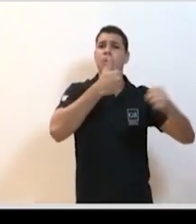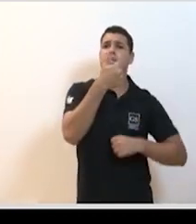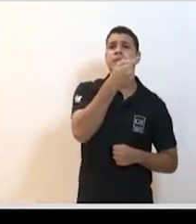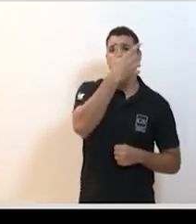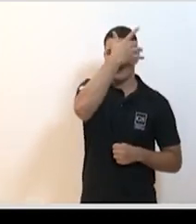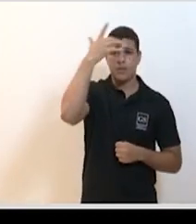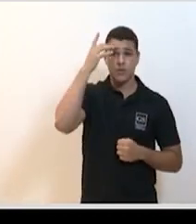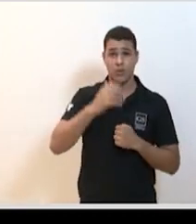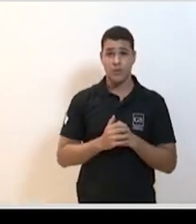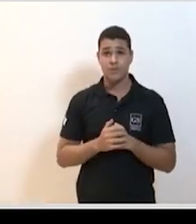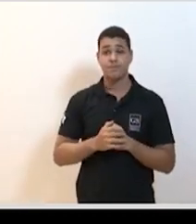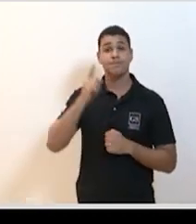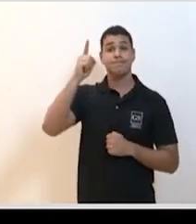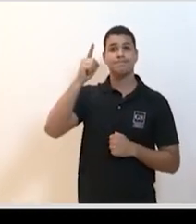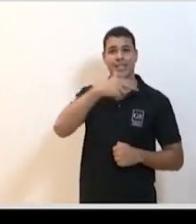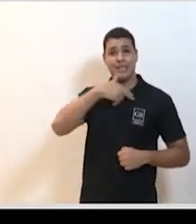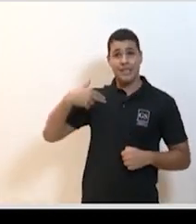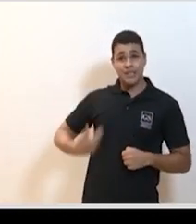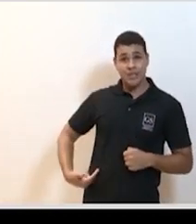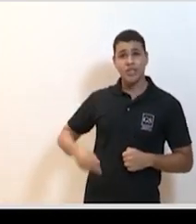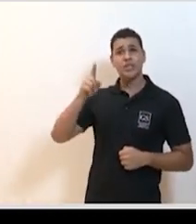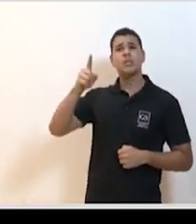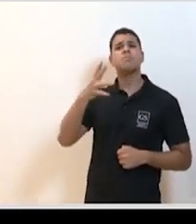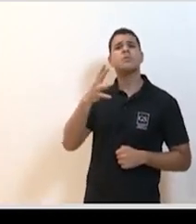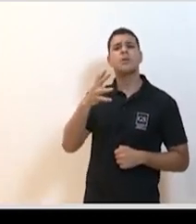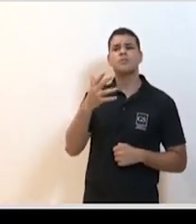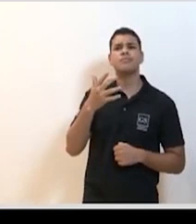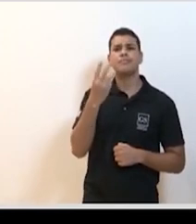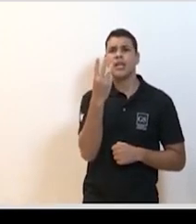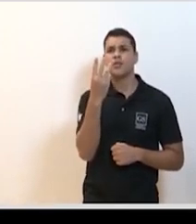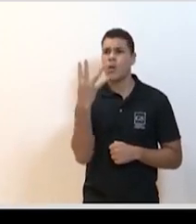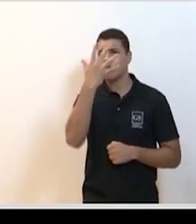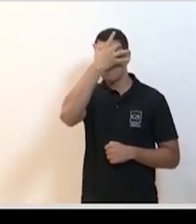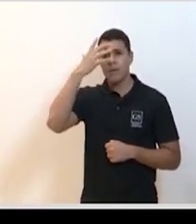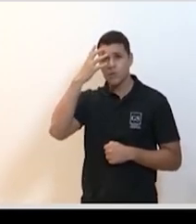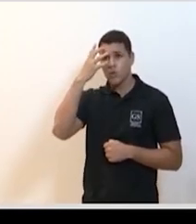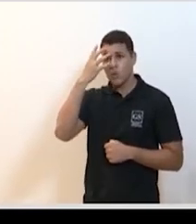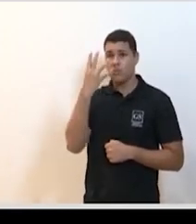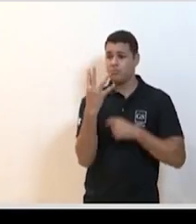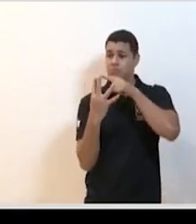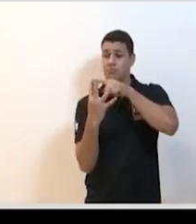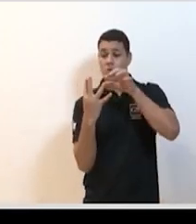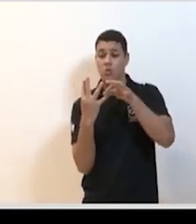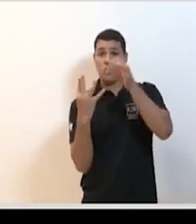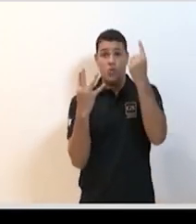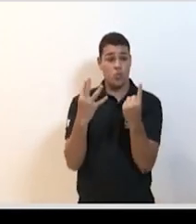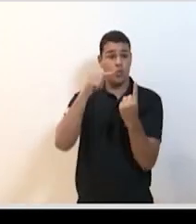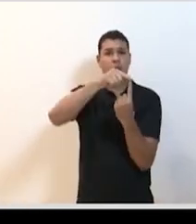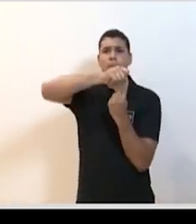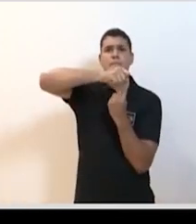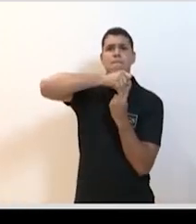controlada, aparentemente, até o 31º paciente infectado. E um paciente em especial acabou funcionando como um